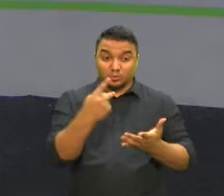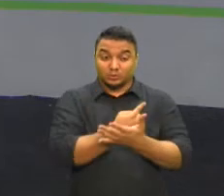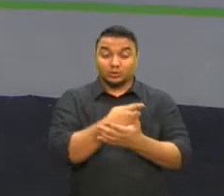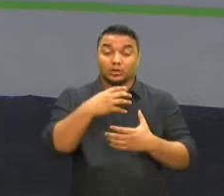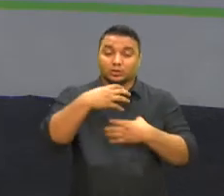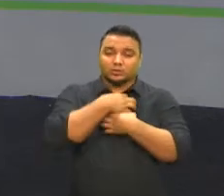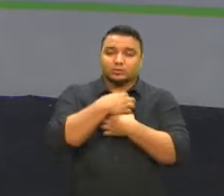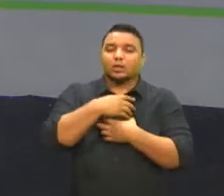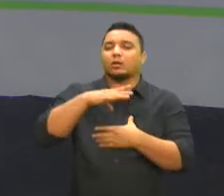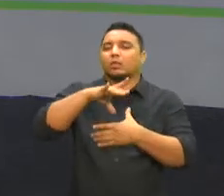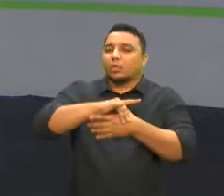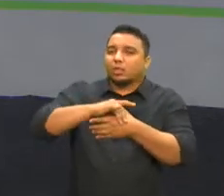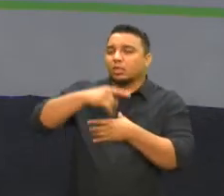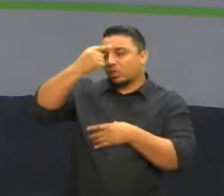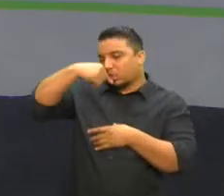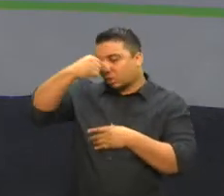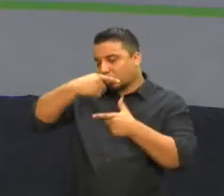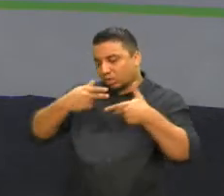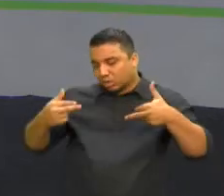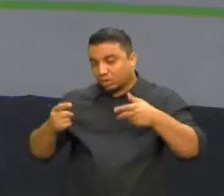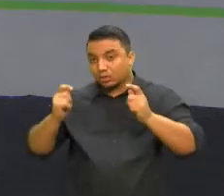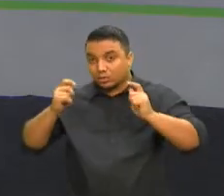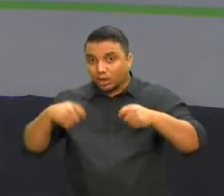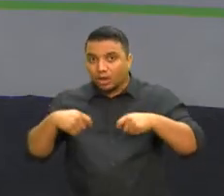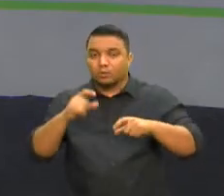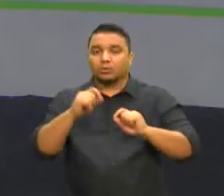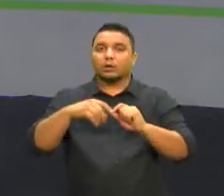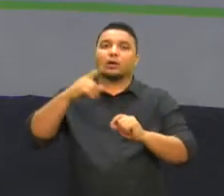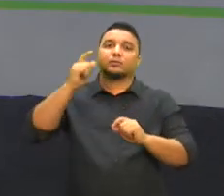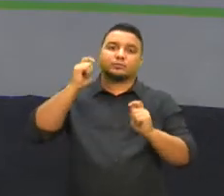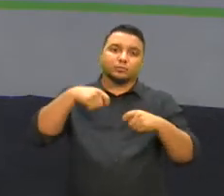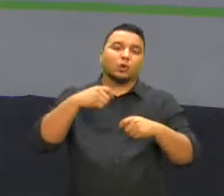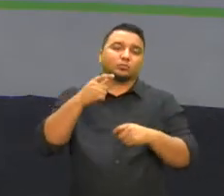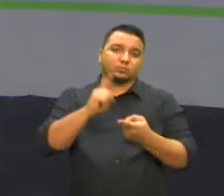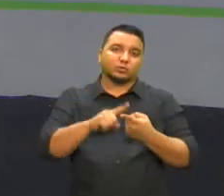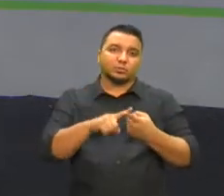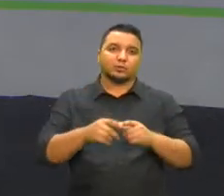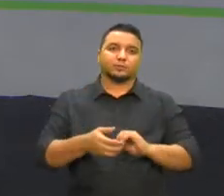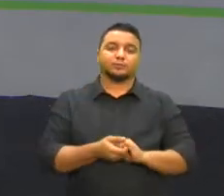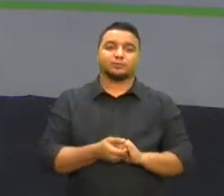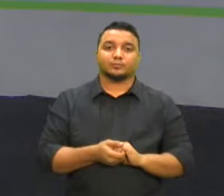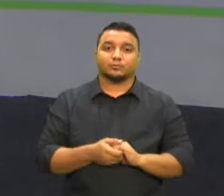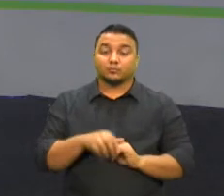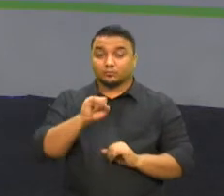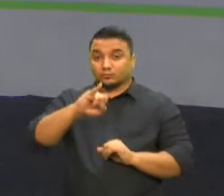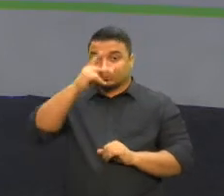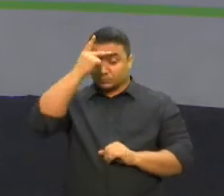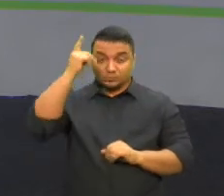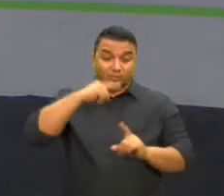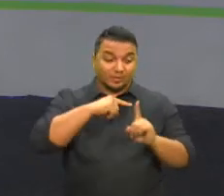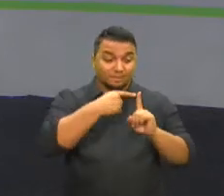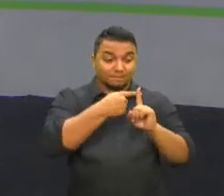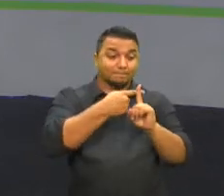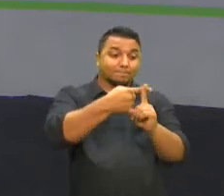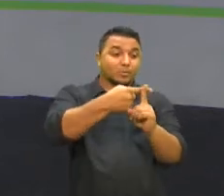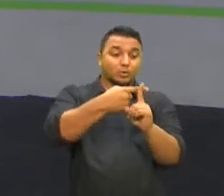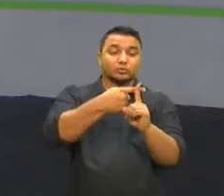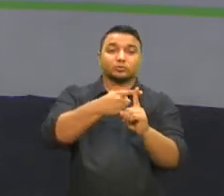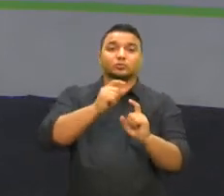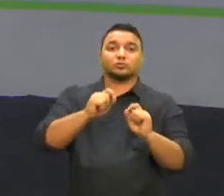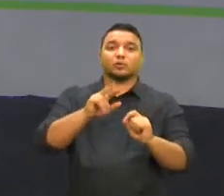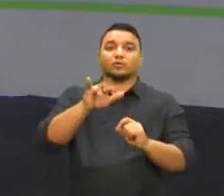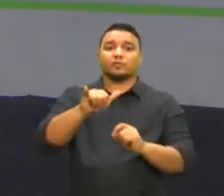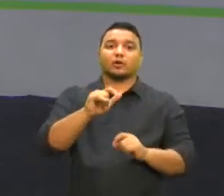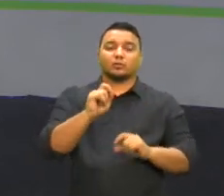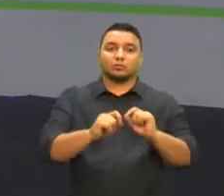de síndrome gripal também poderão ser submetidos à testagem. Aqueles que tiverem resultado positivo vão fazer